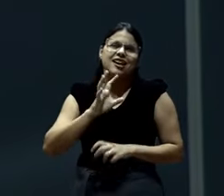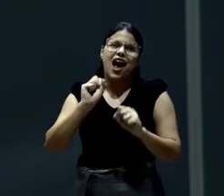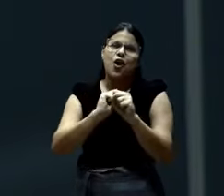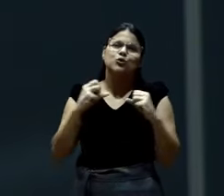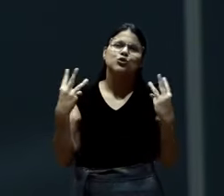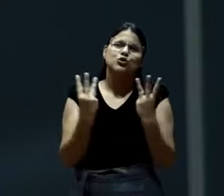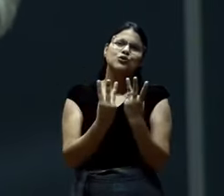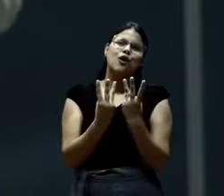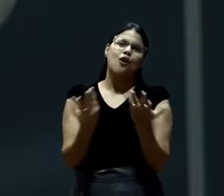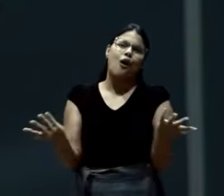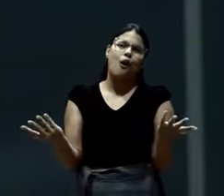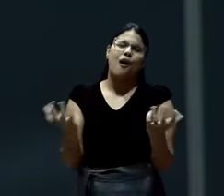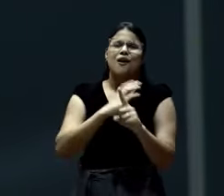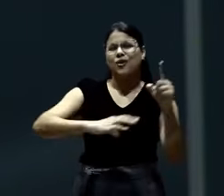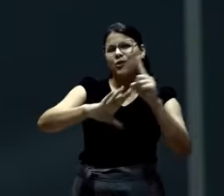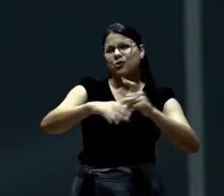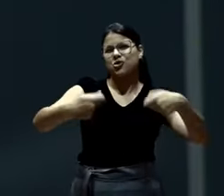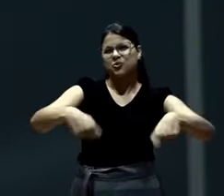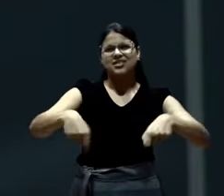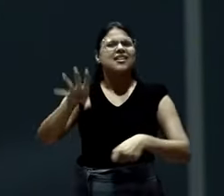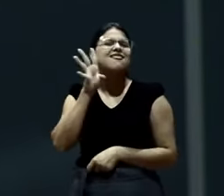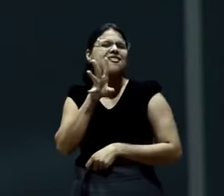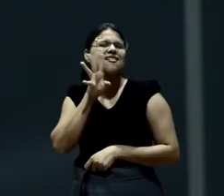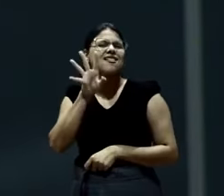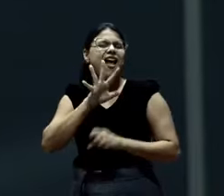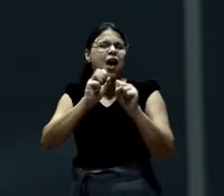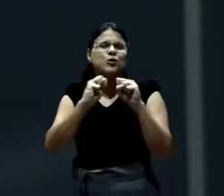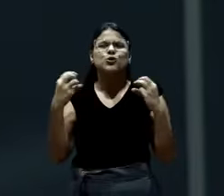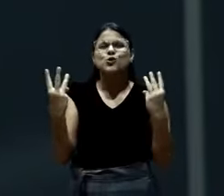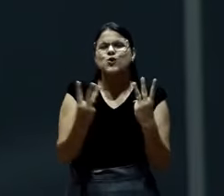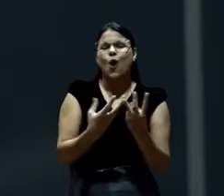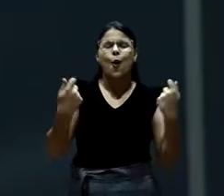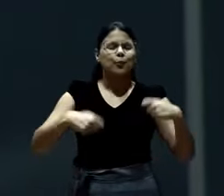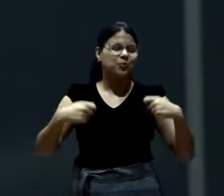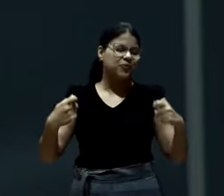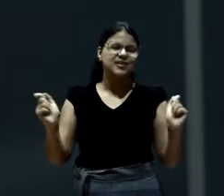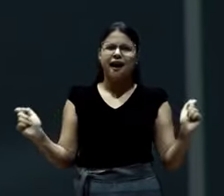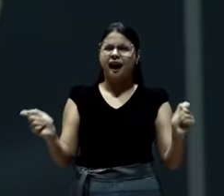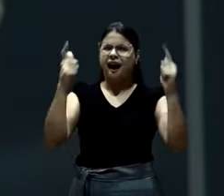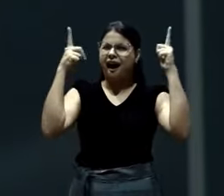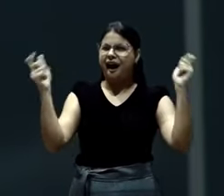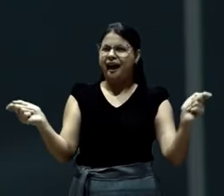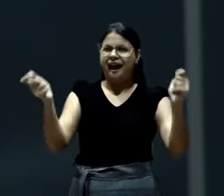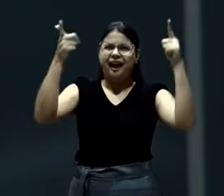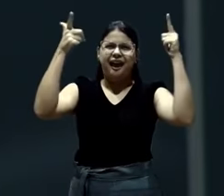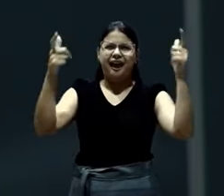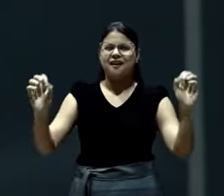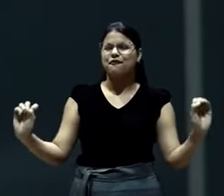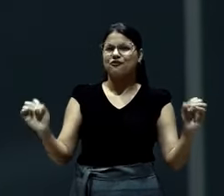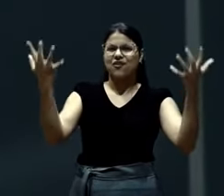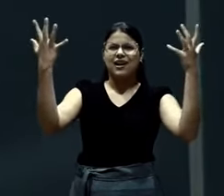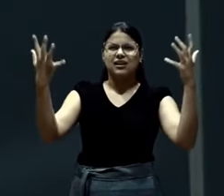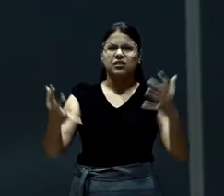Cada culto tem que ter um show. Cada culto tem que ter um entretenimento. Cada culto tem que ser uma festa.